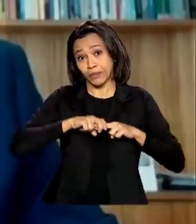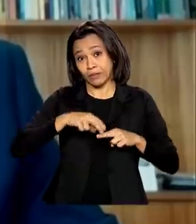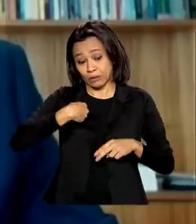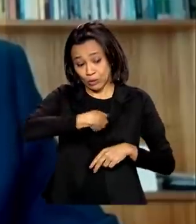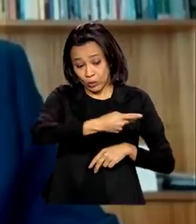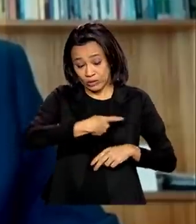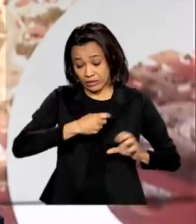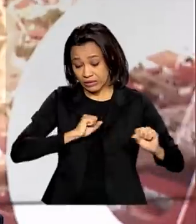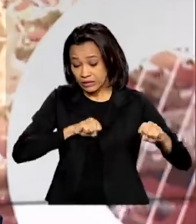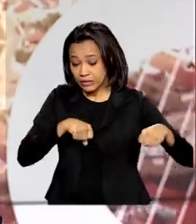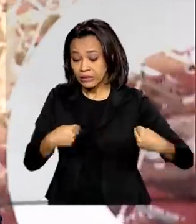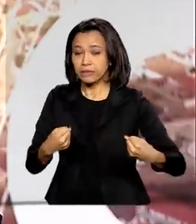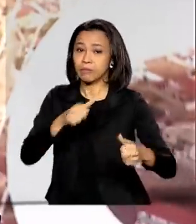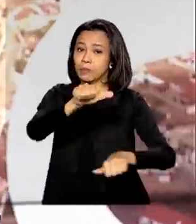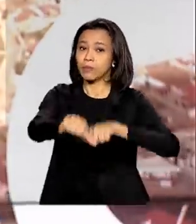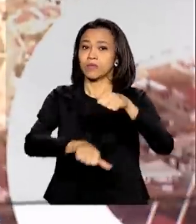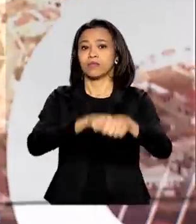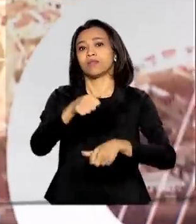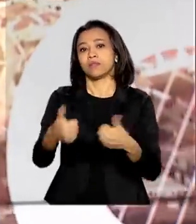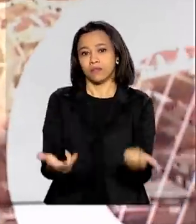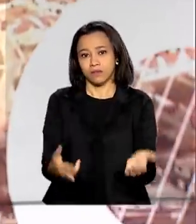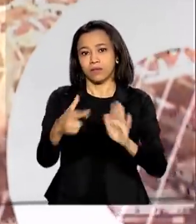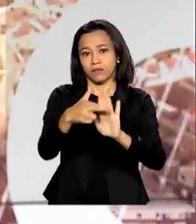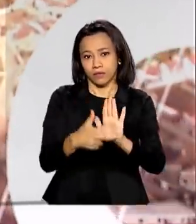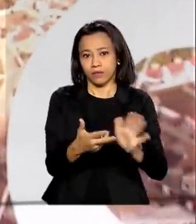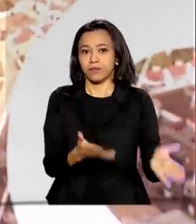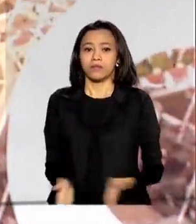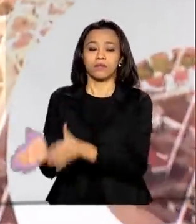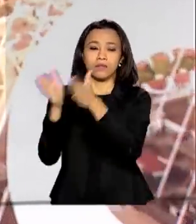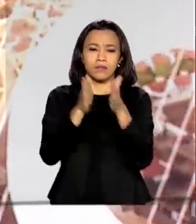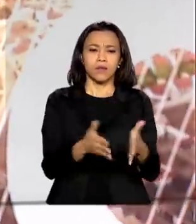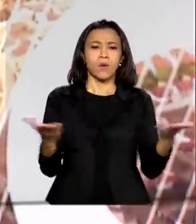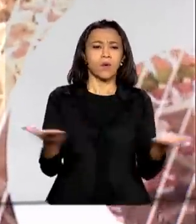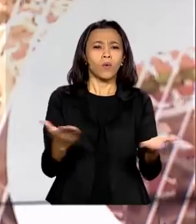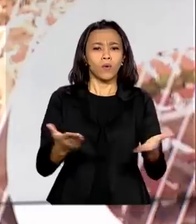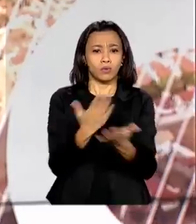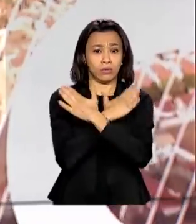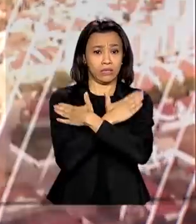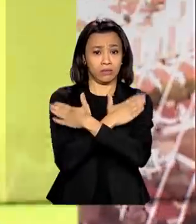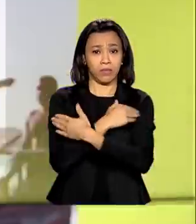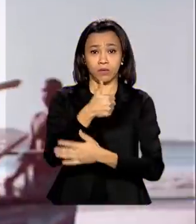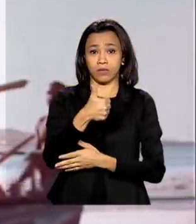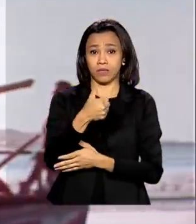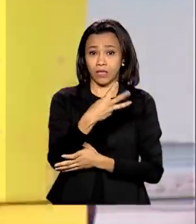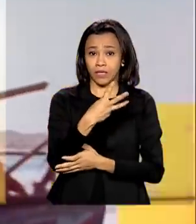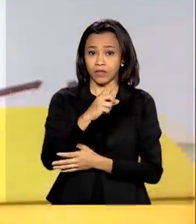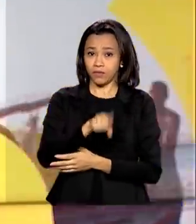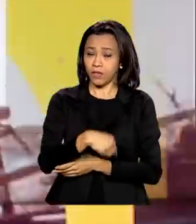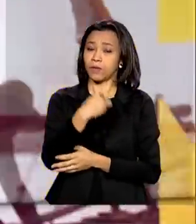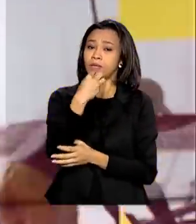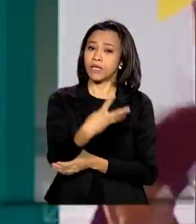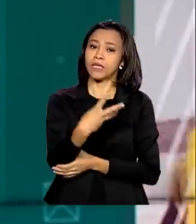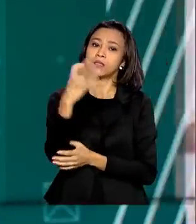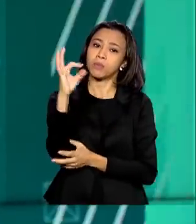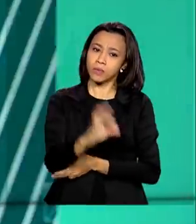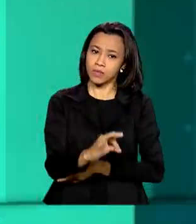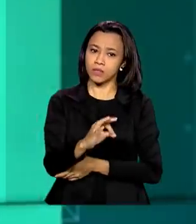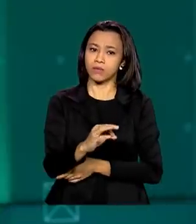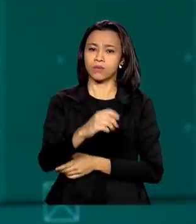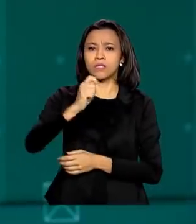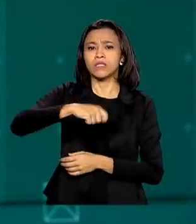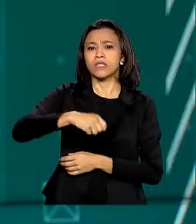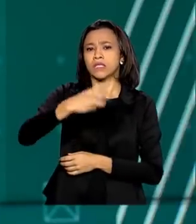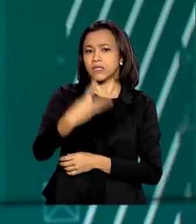importantes também. E o desemprego subiu para 13,3% no trimestre encerrado em junho,